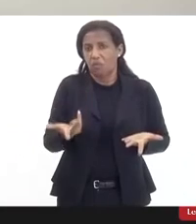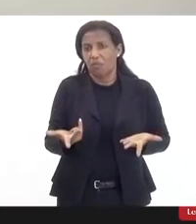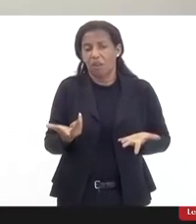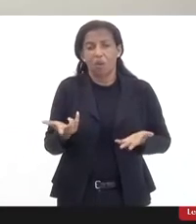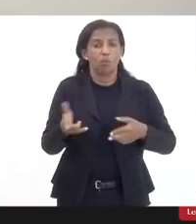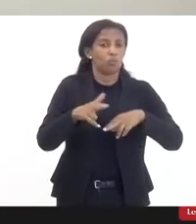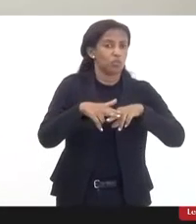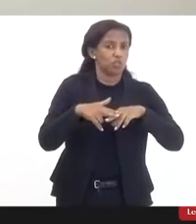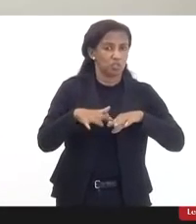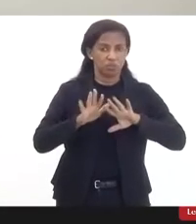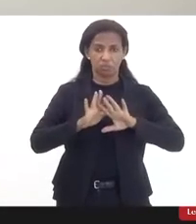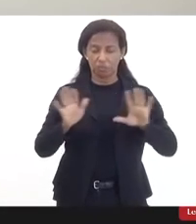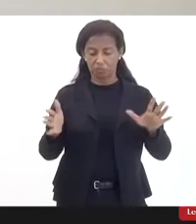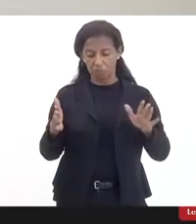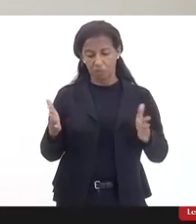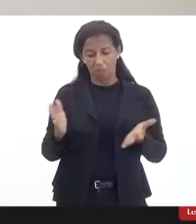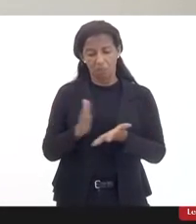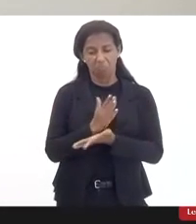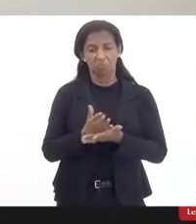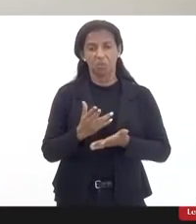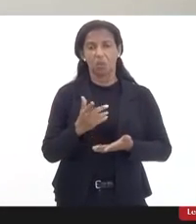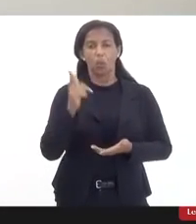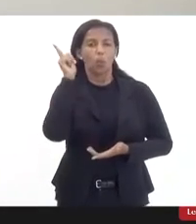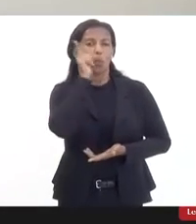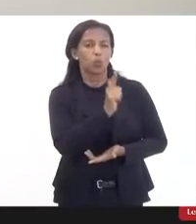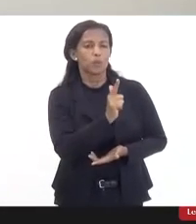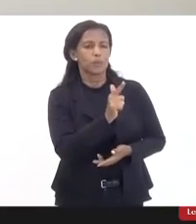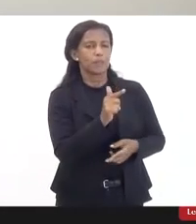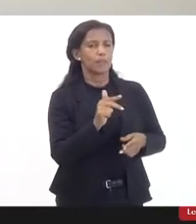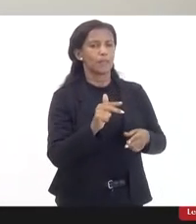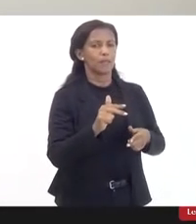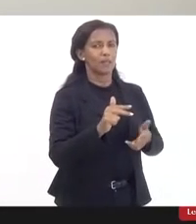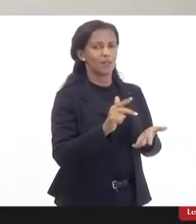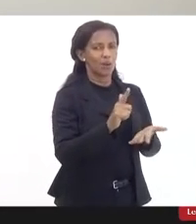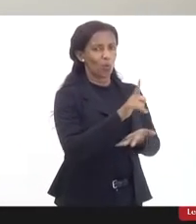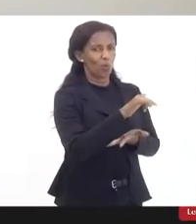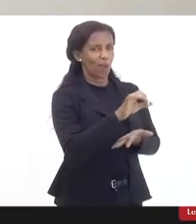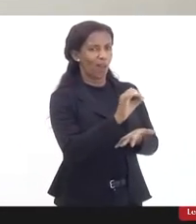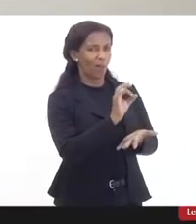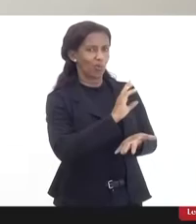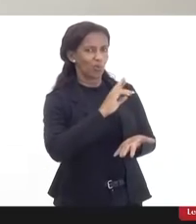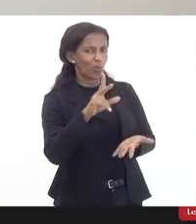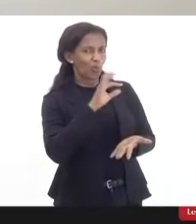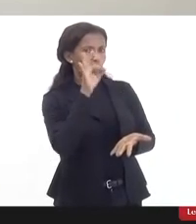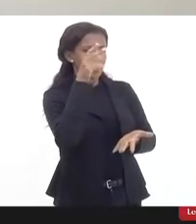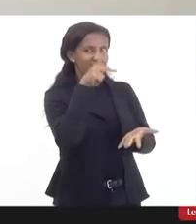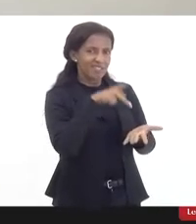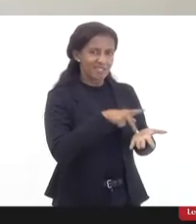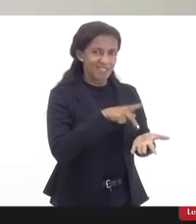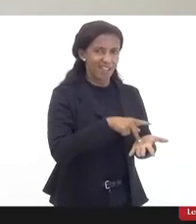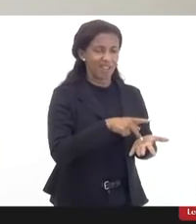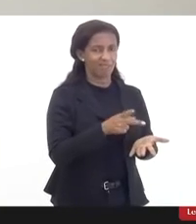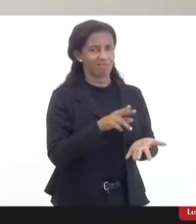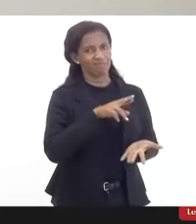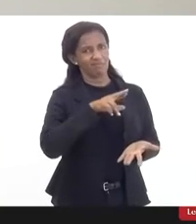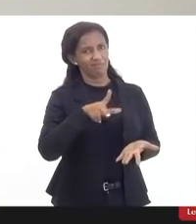motivo aqui, mas que por algum motivo ela obtém um laudo que não é um laudo correto ou que seja um laudo